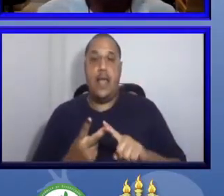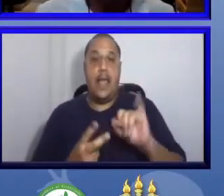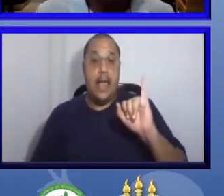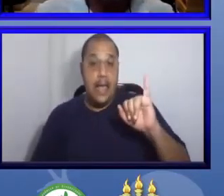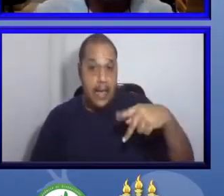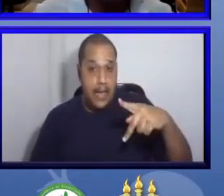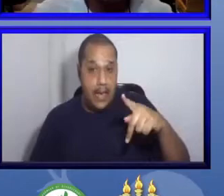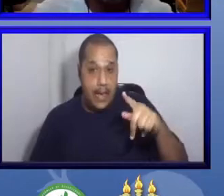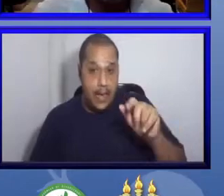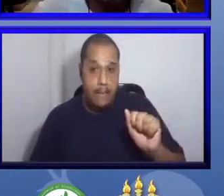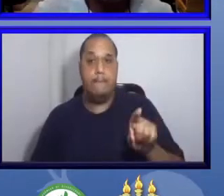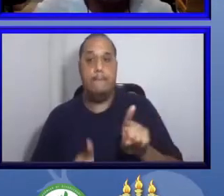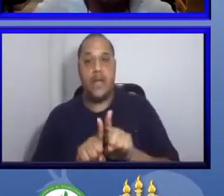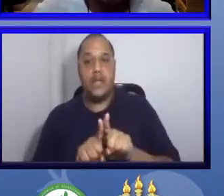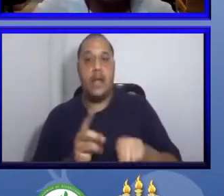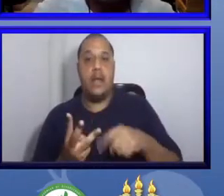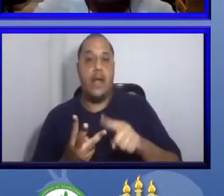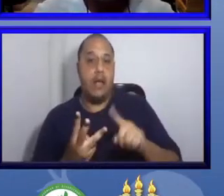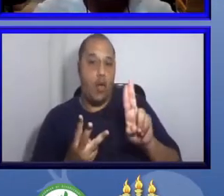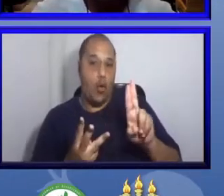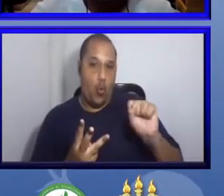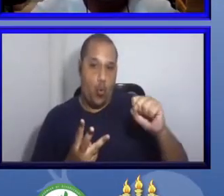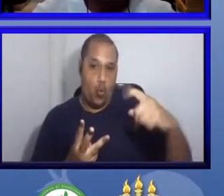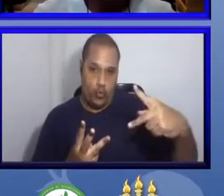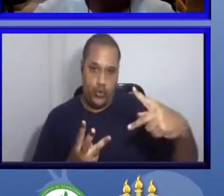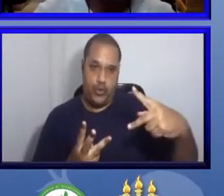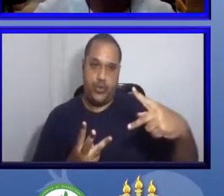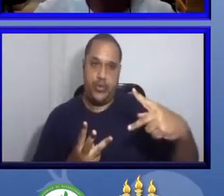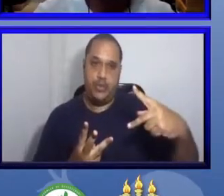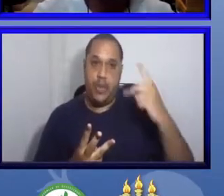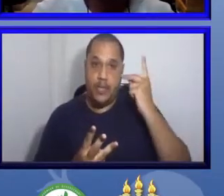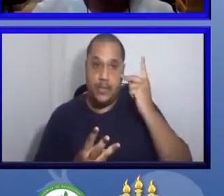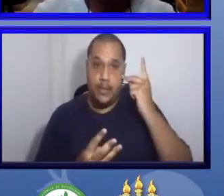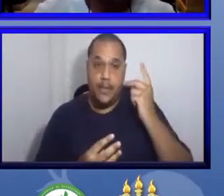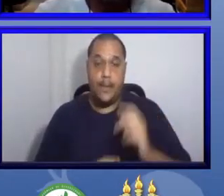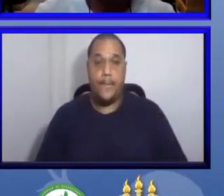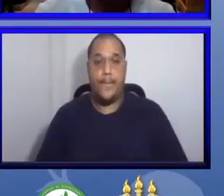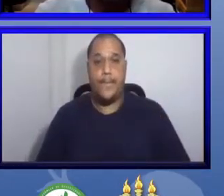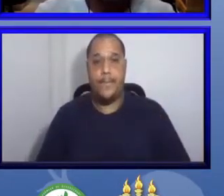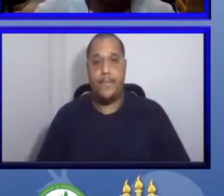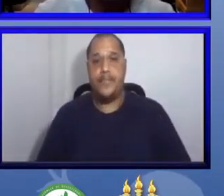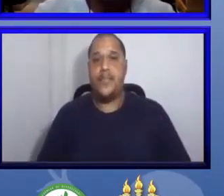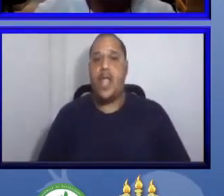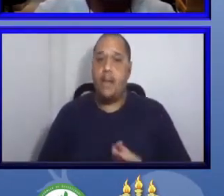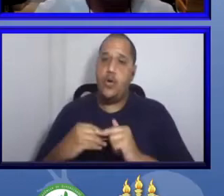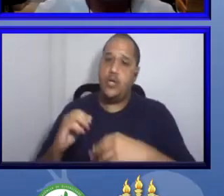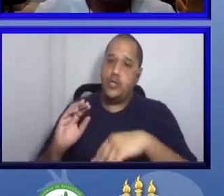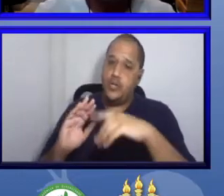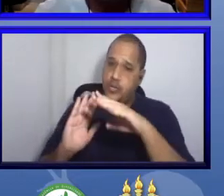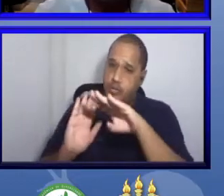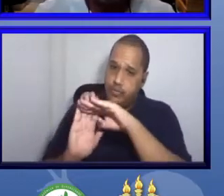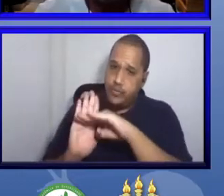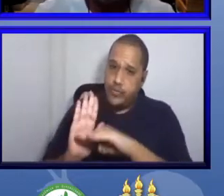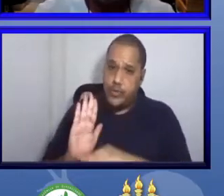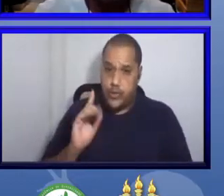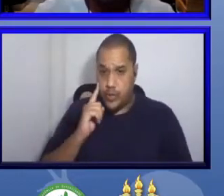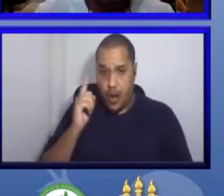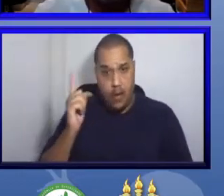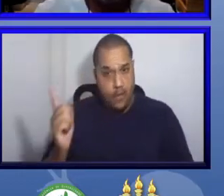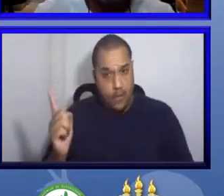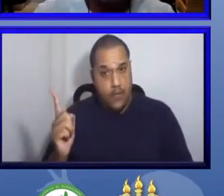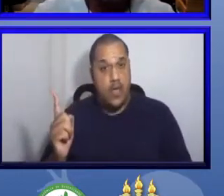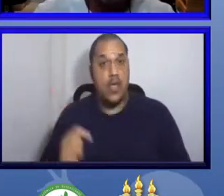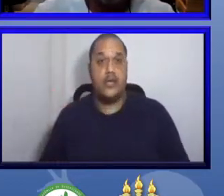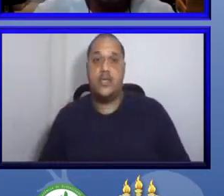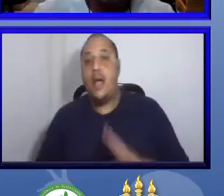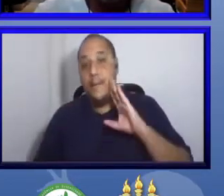número de propostas aprovadas, seguiram exatamente as mesmas proporções, foram a Federal